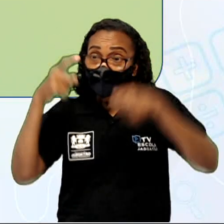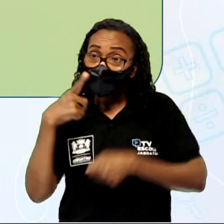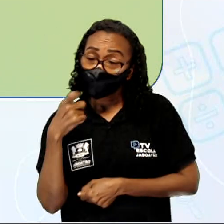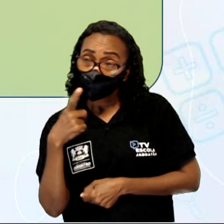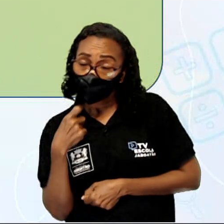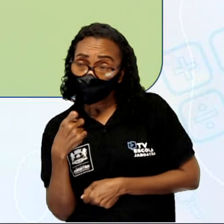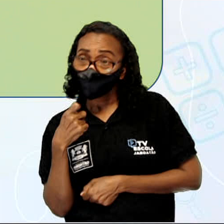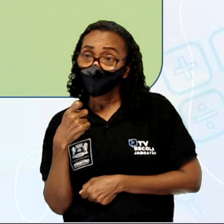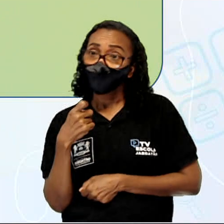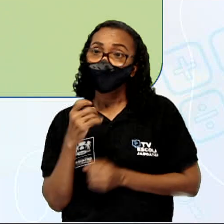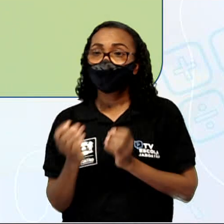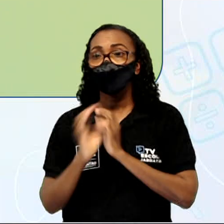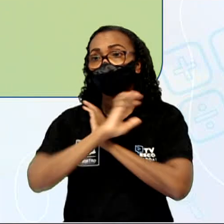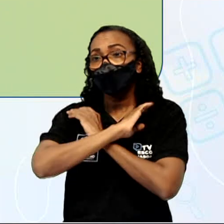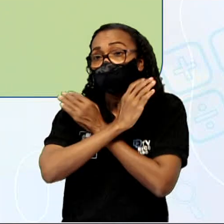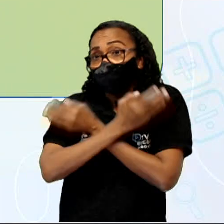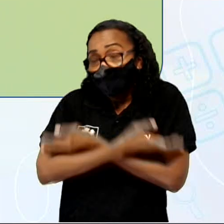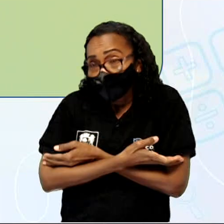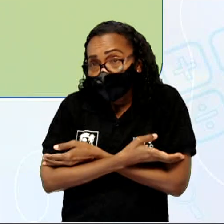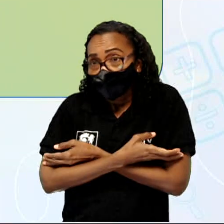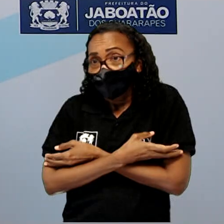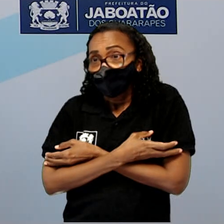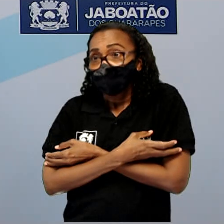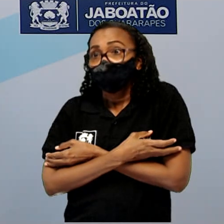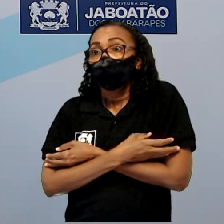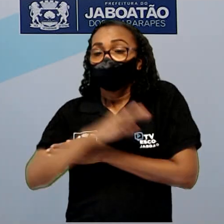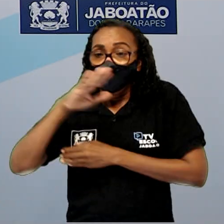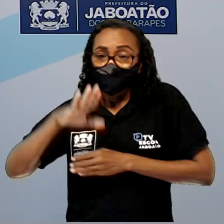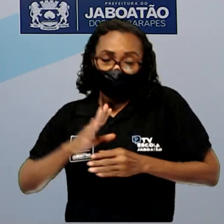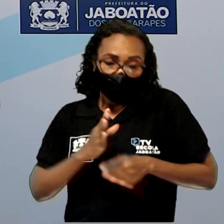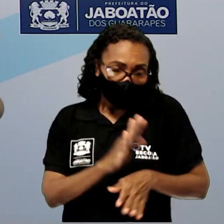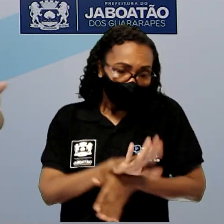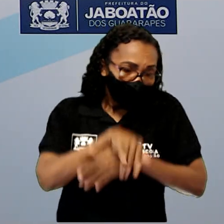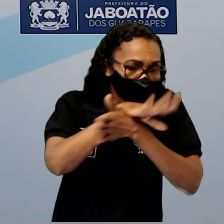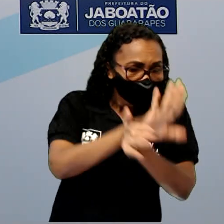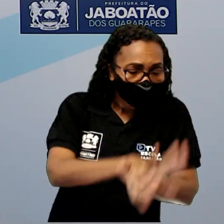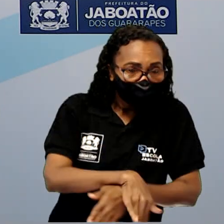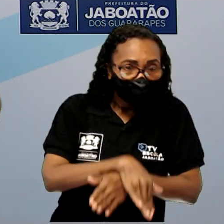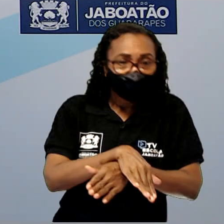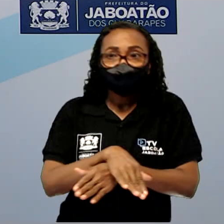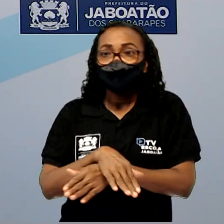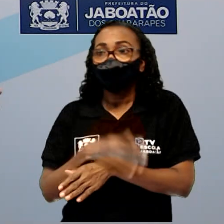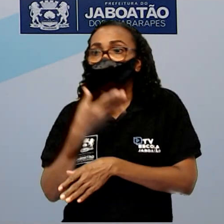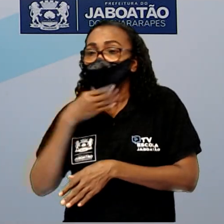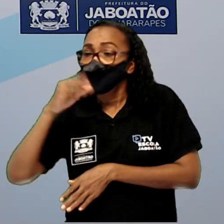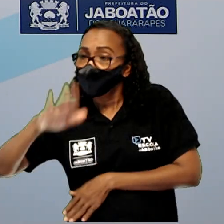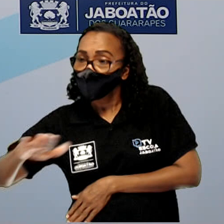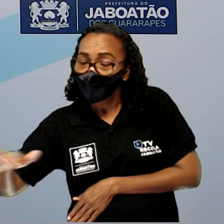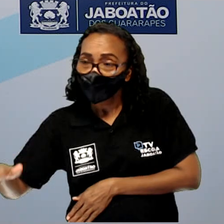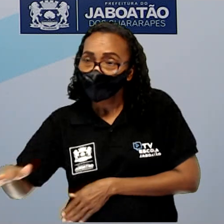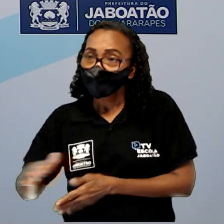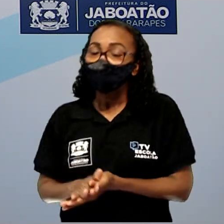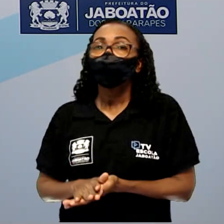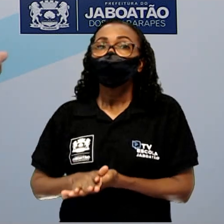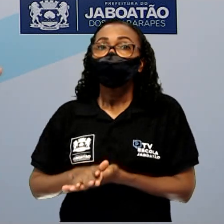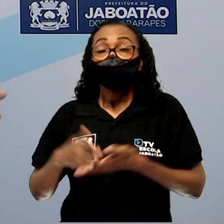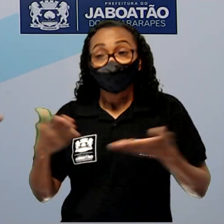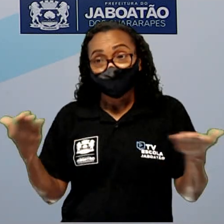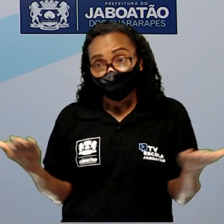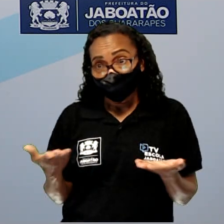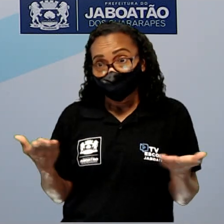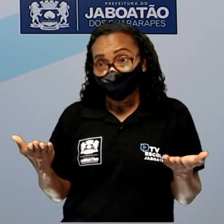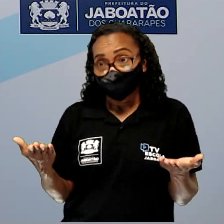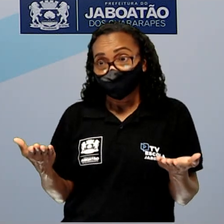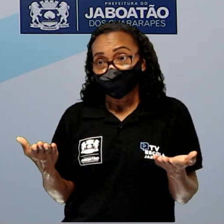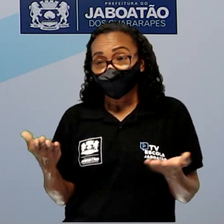Pequena Sereia ou Pequeno Polegar. Dê a sua própria versão para uma dessas histórias. E ficamos por